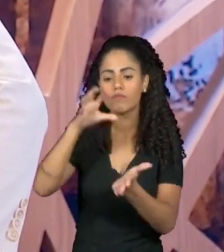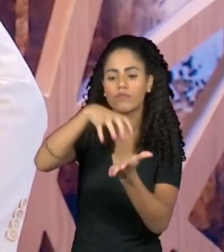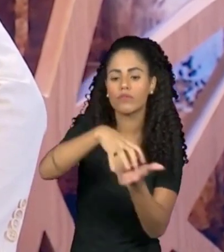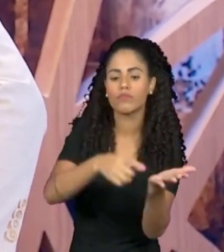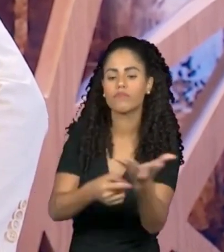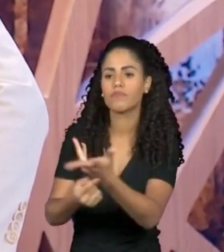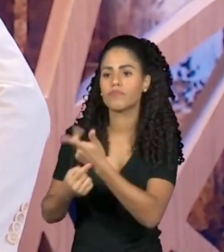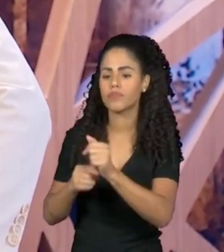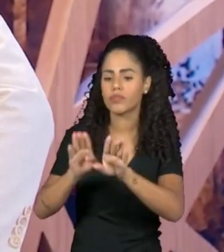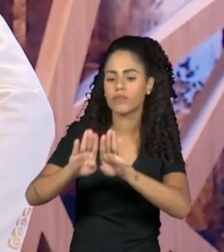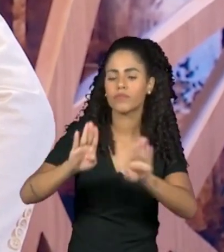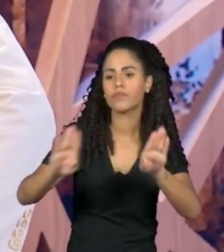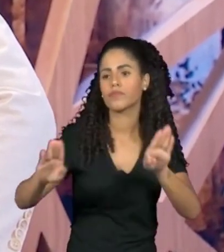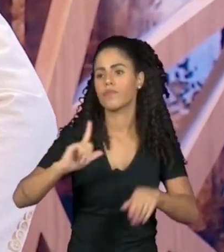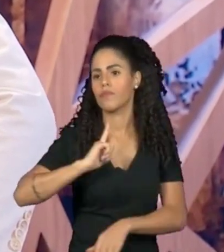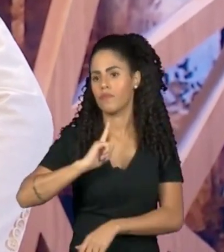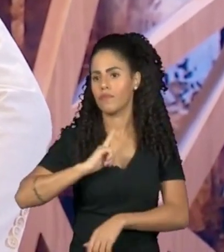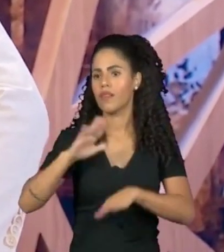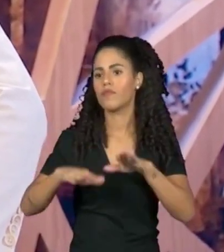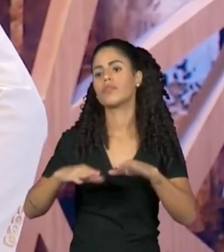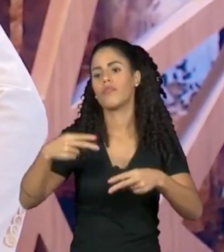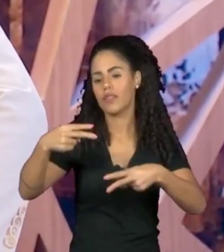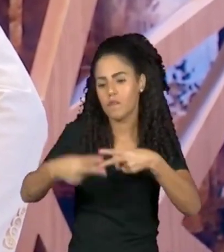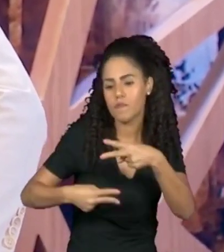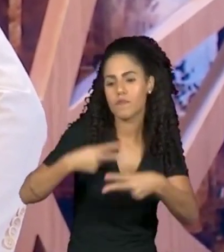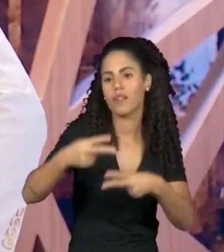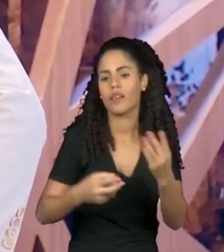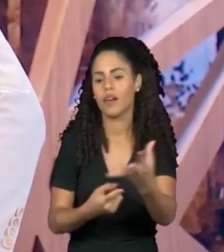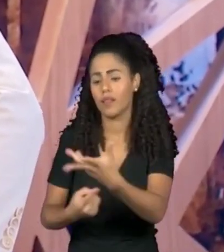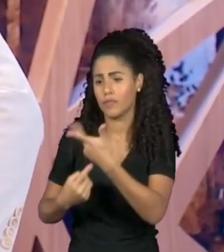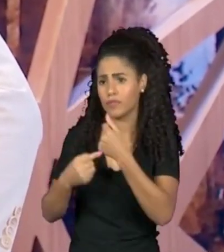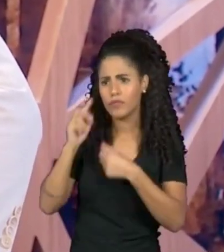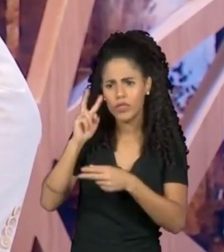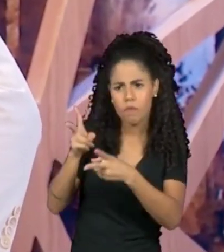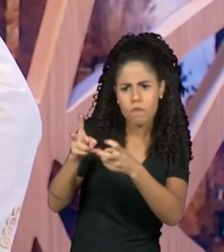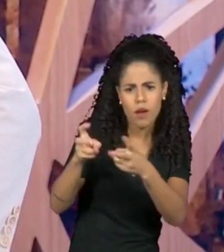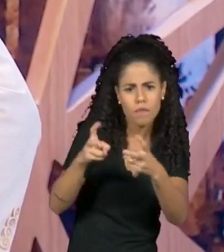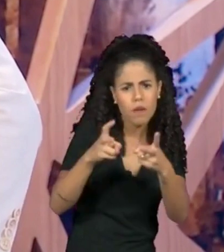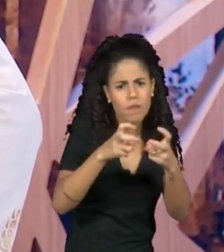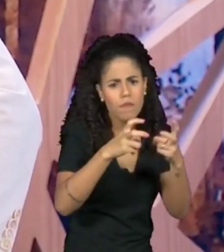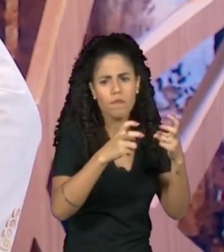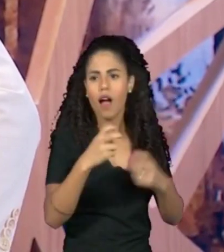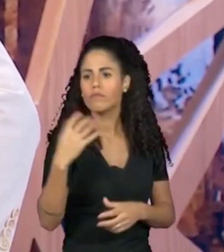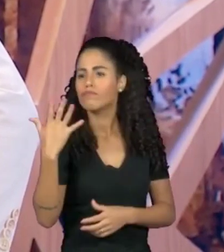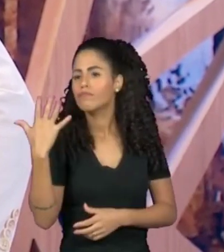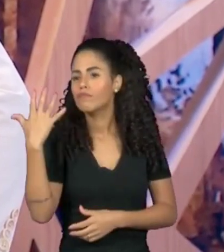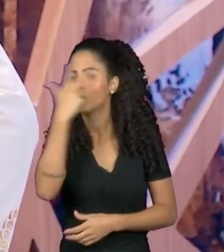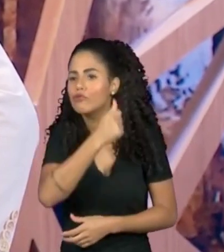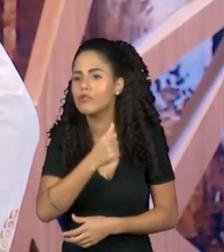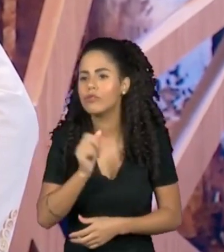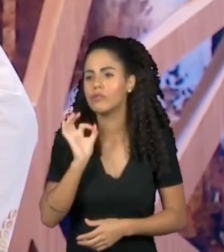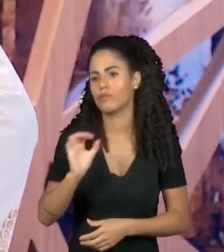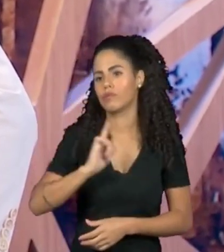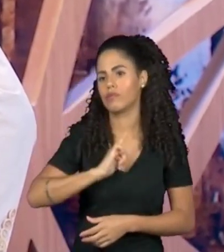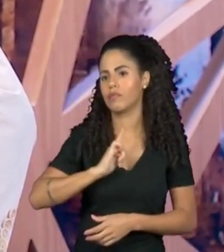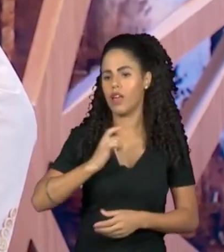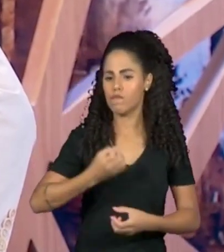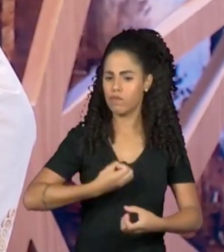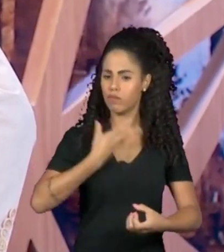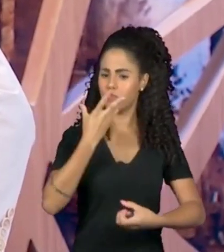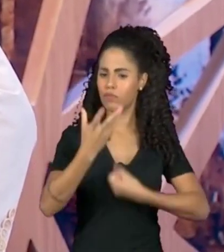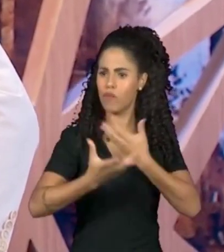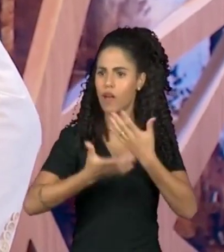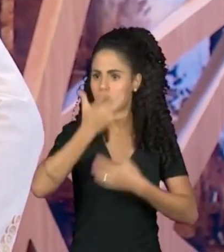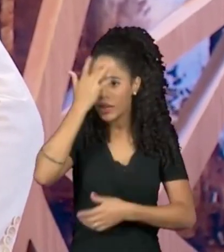da arte. Porque você pode ir na Bienal e você vê o romantismo da Bienal. É lindo, tem a poética dos